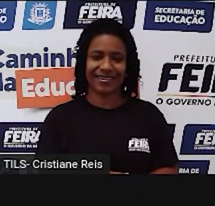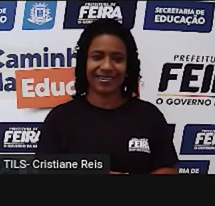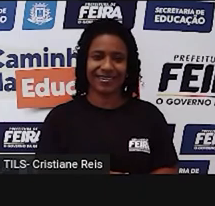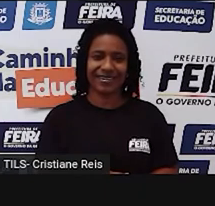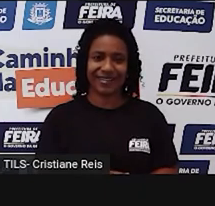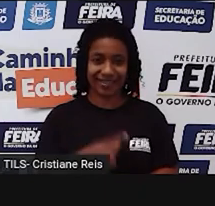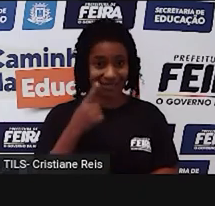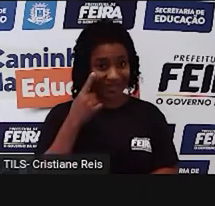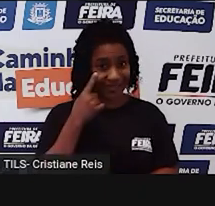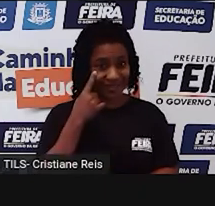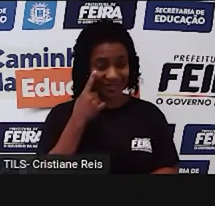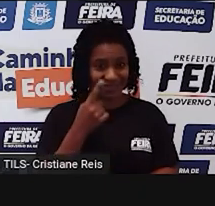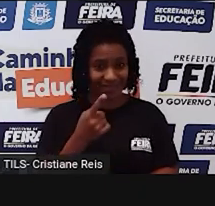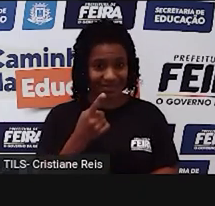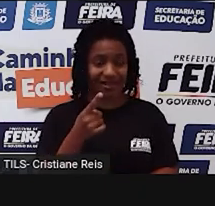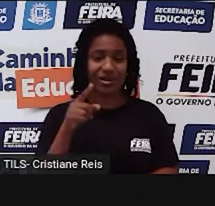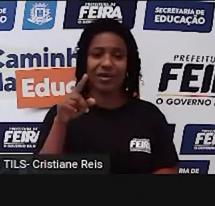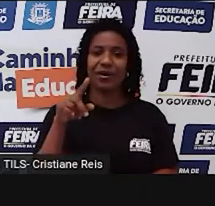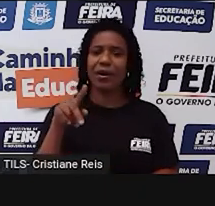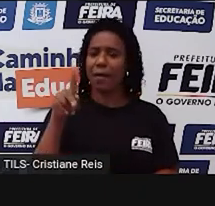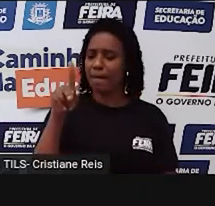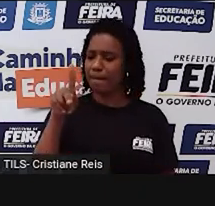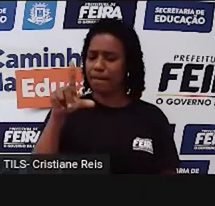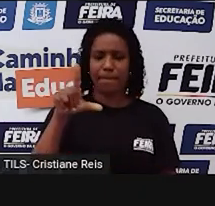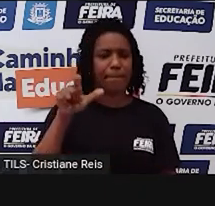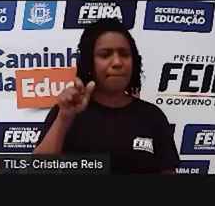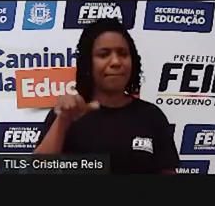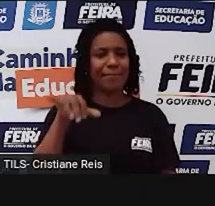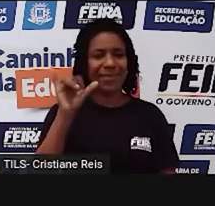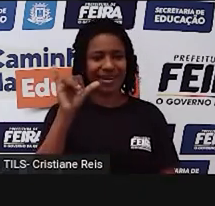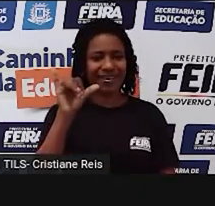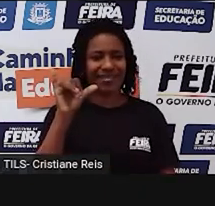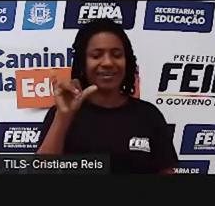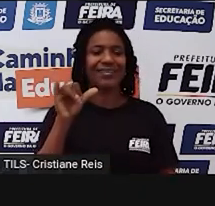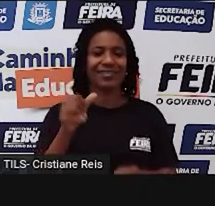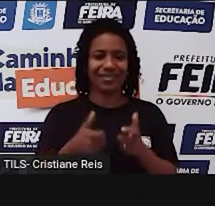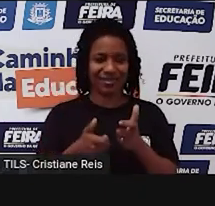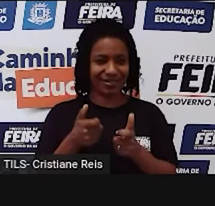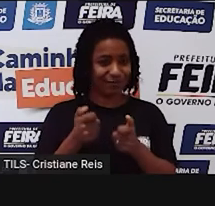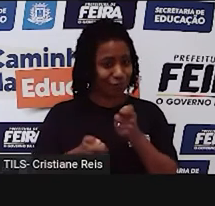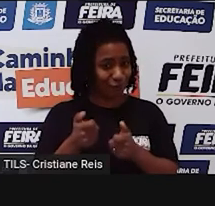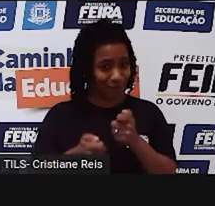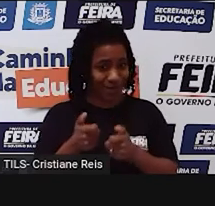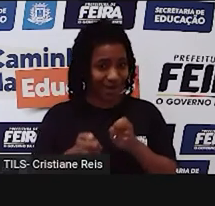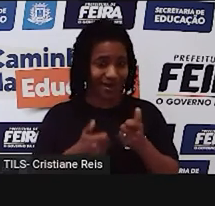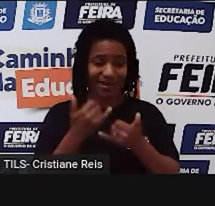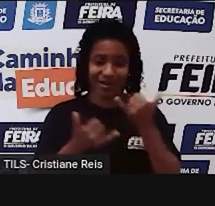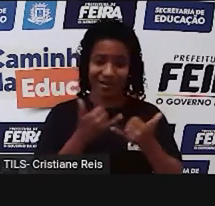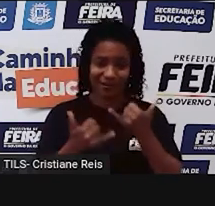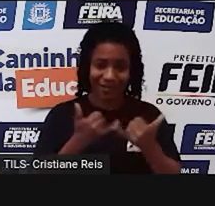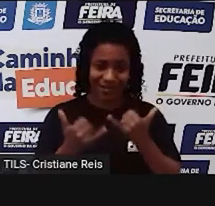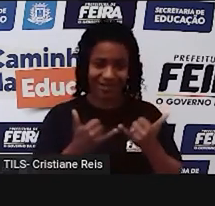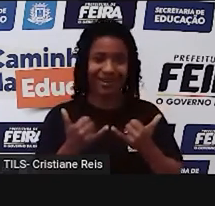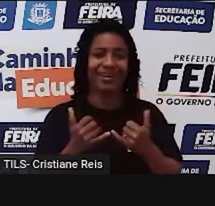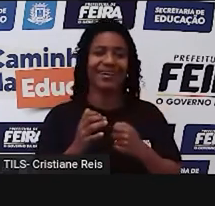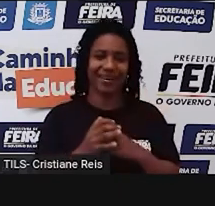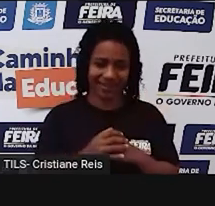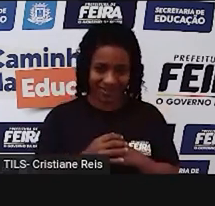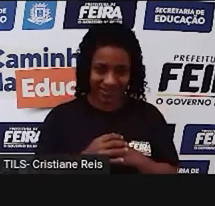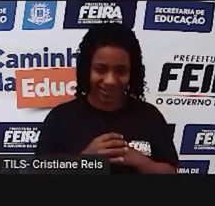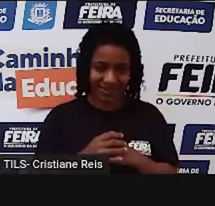Play. Que é o verbo tocar, jogar, brincar. Let's go. P, L, E.